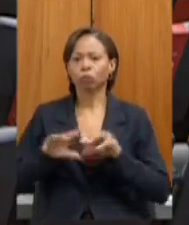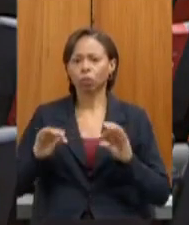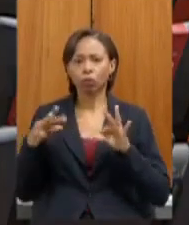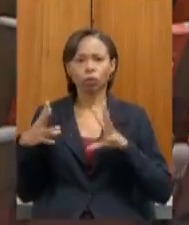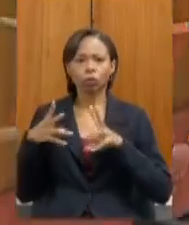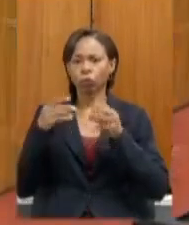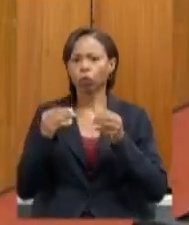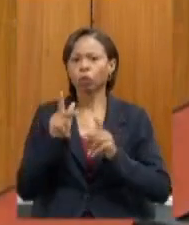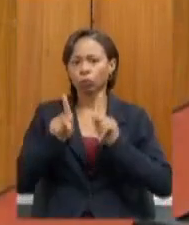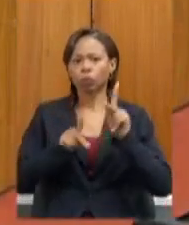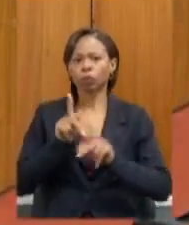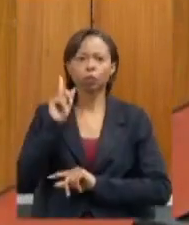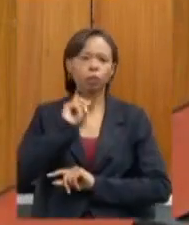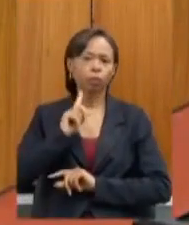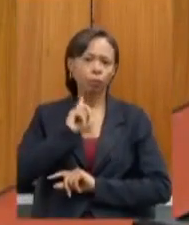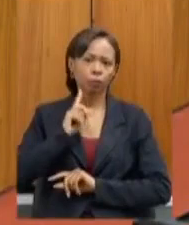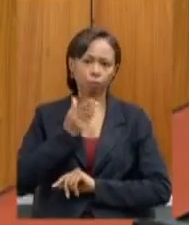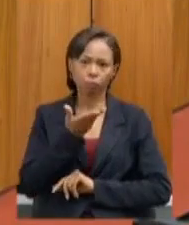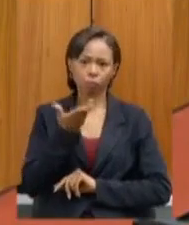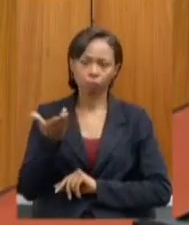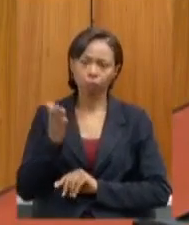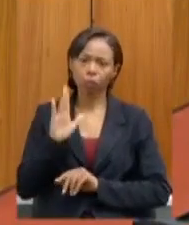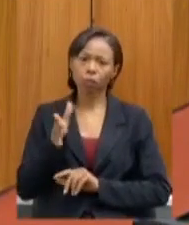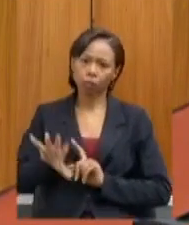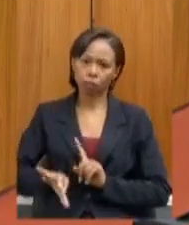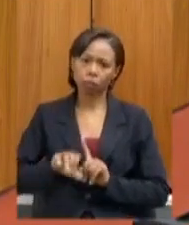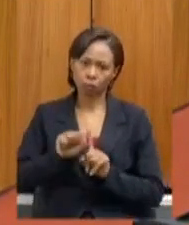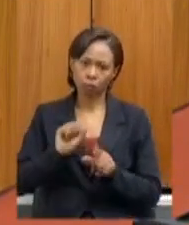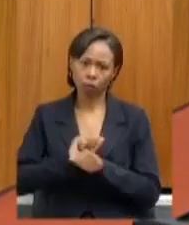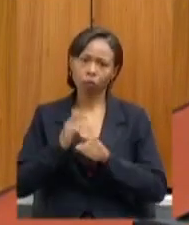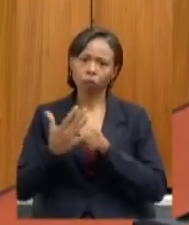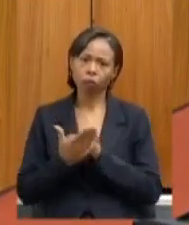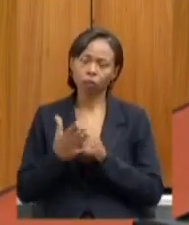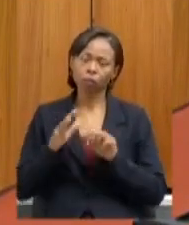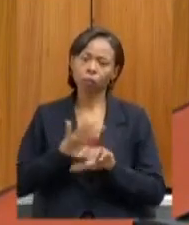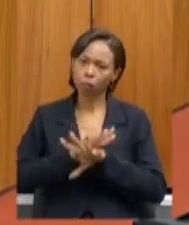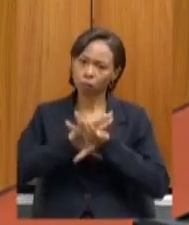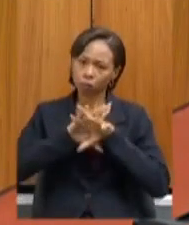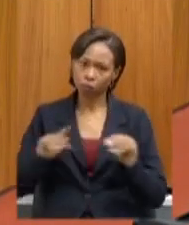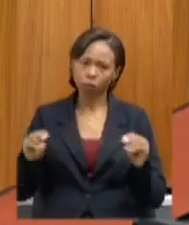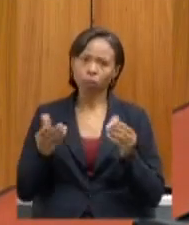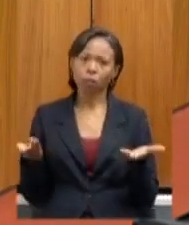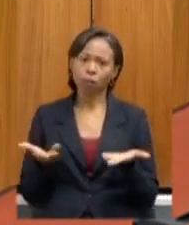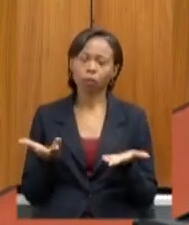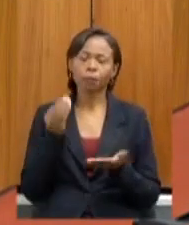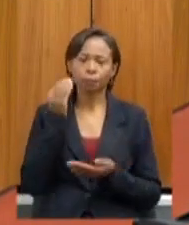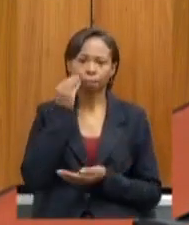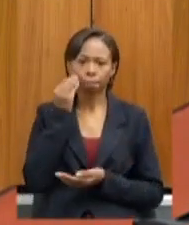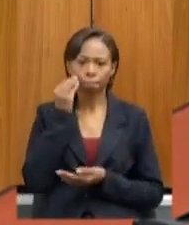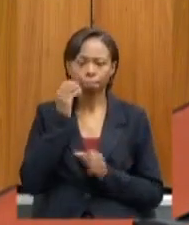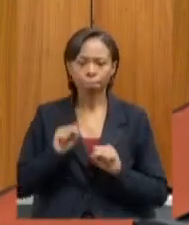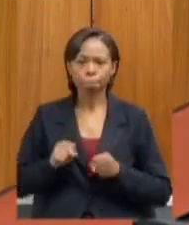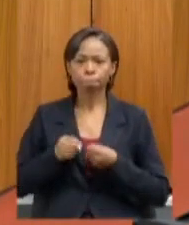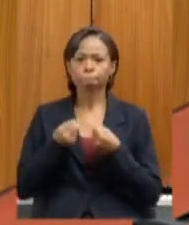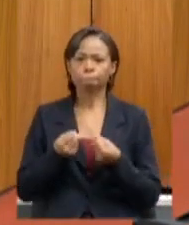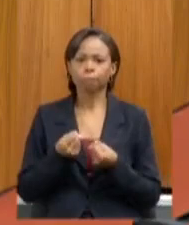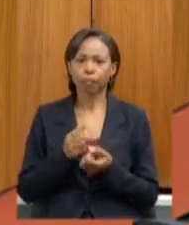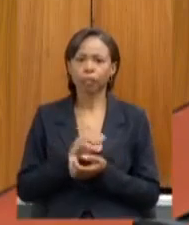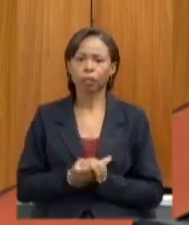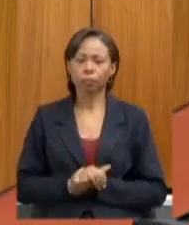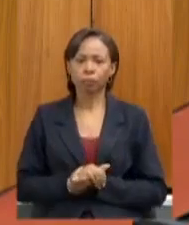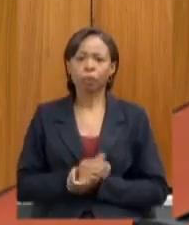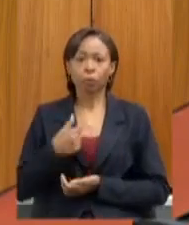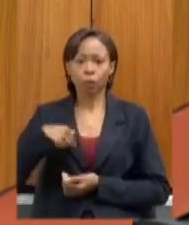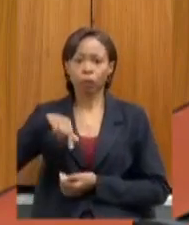e todas mineiros e mineiras que testaram positivo para a Covid estão nesse momento buscando a sua rápida recuperação daqui